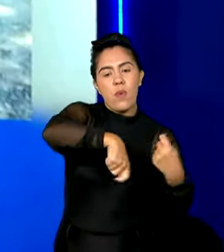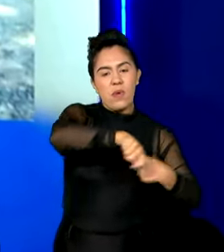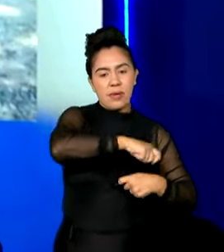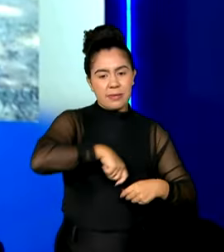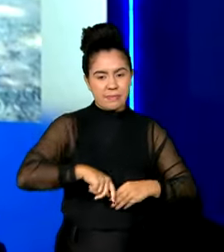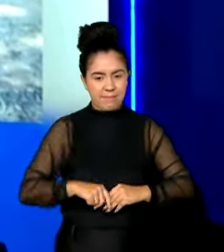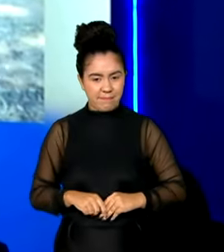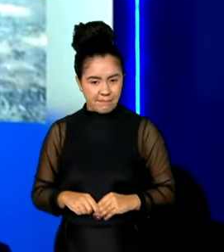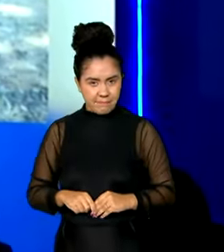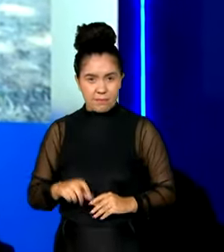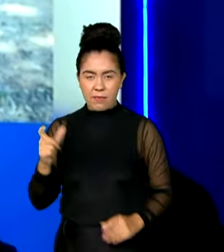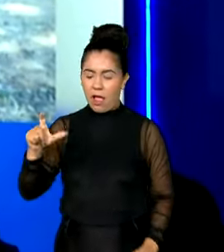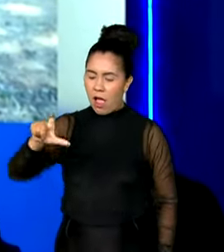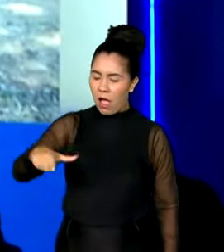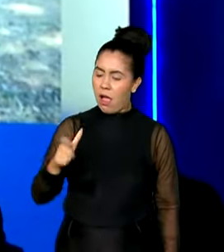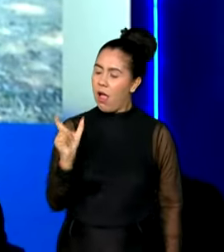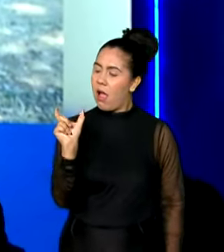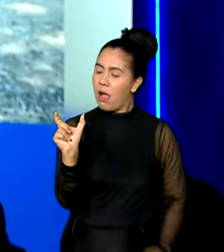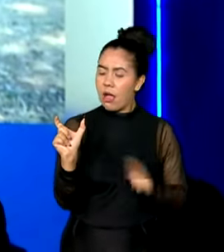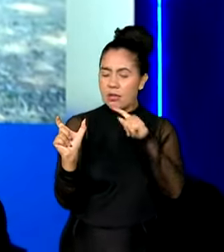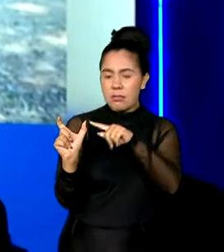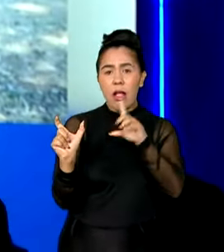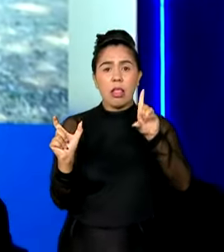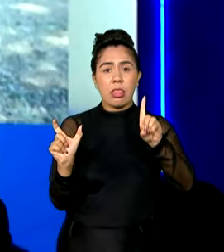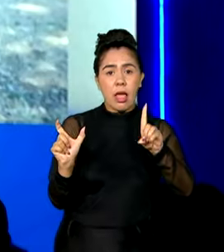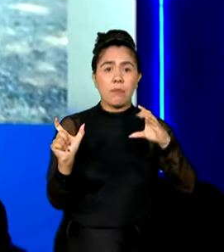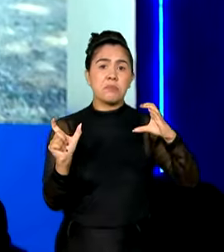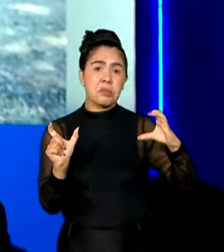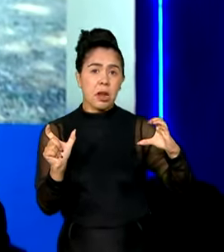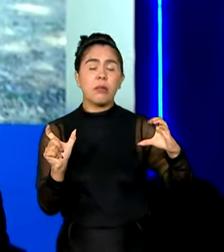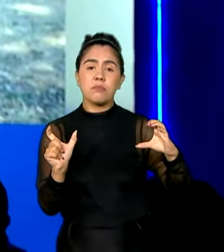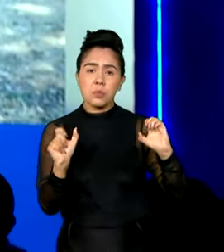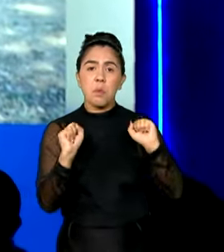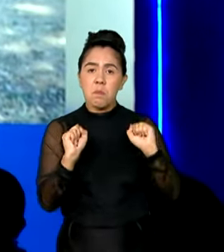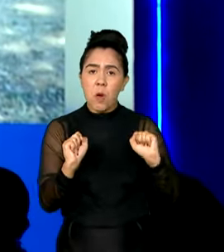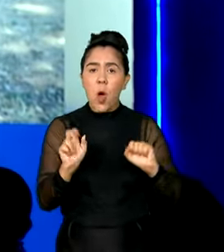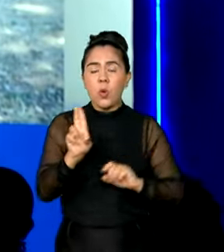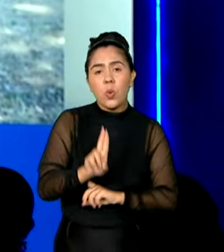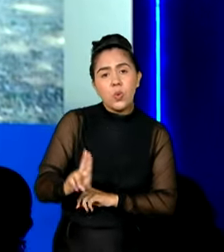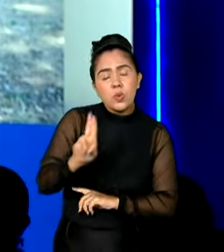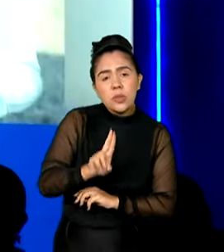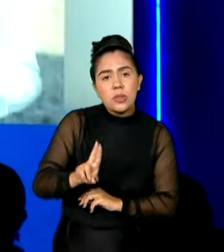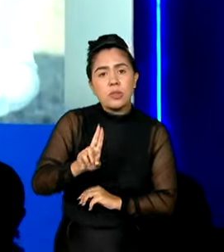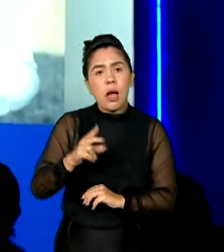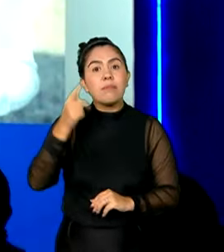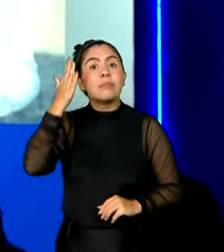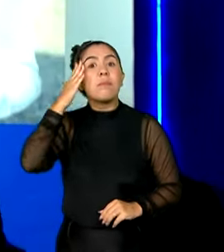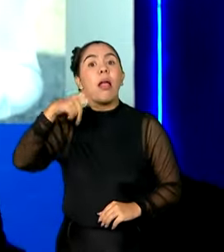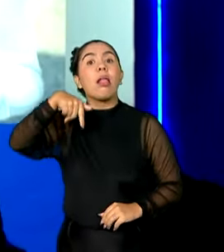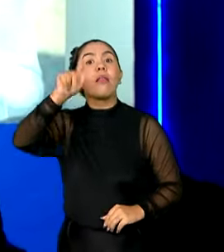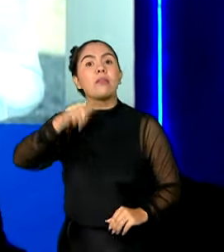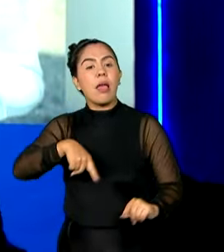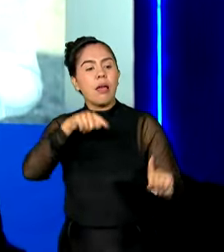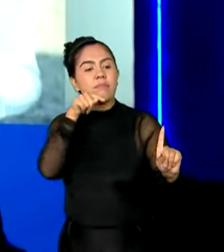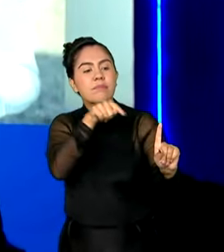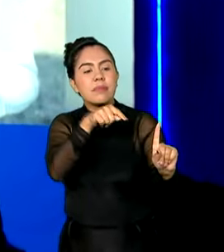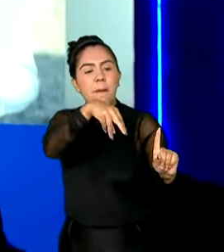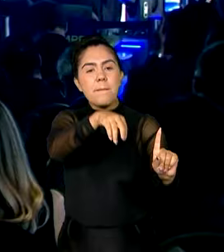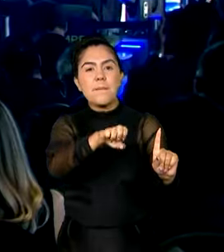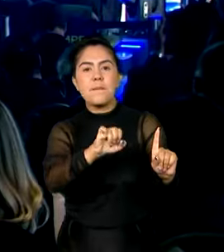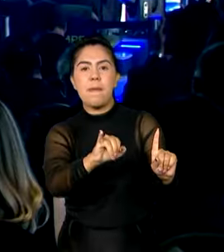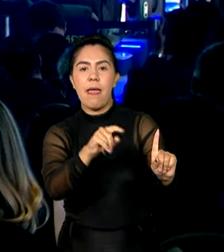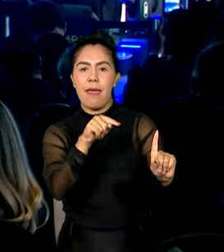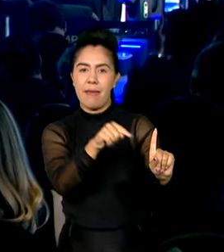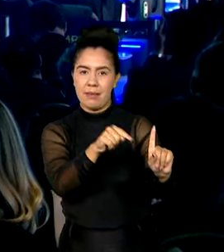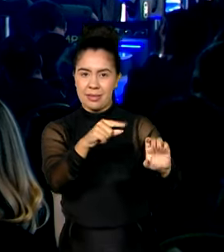Um cartão com a função débito e crédito e que ainda vai servir para identificar o microempreendedor individual. Esse é